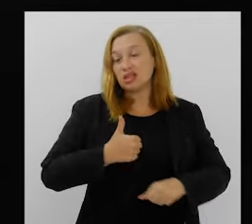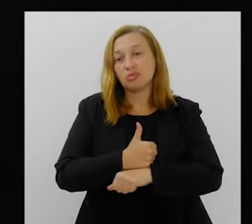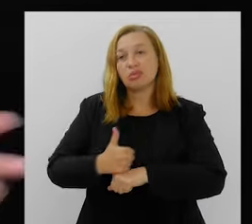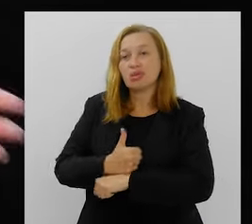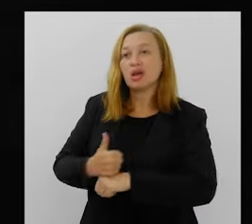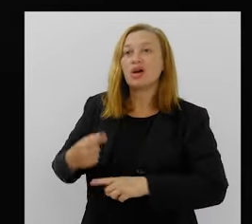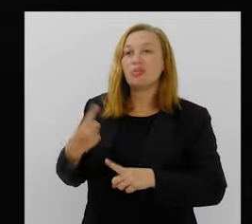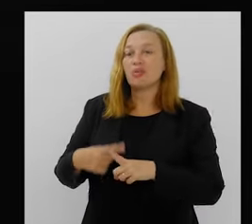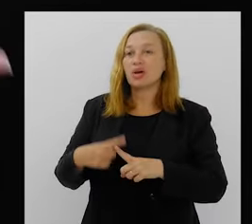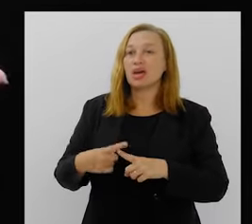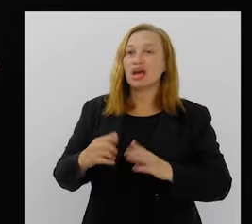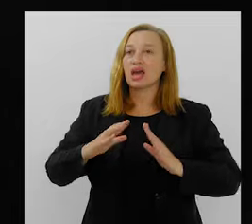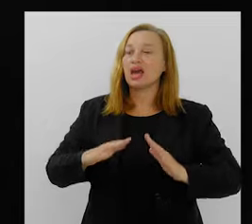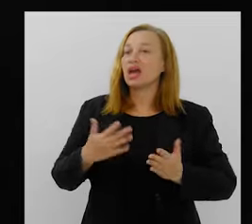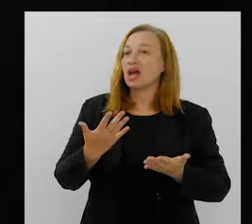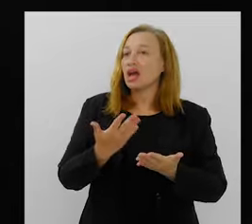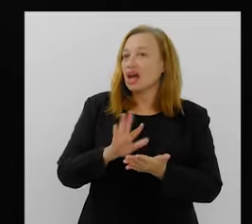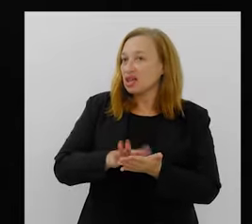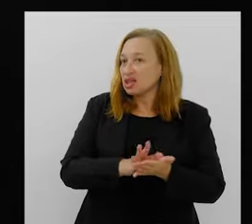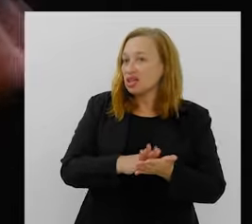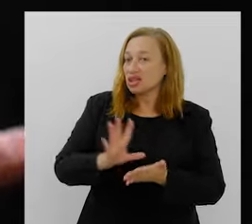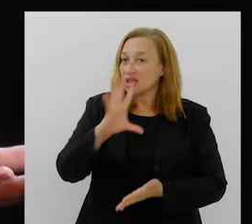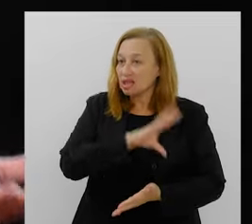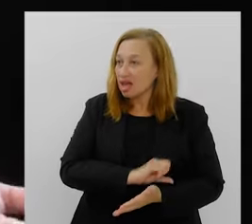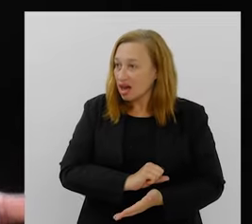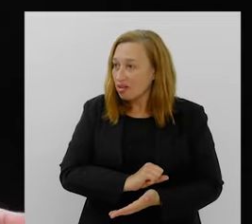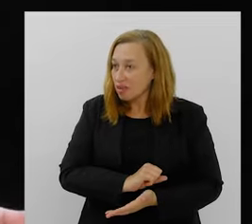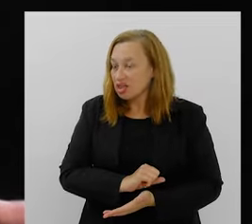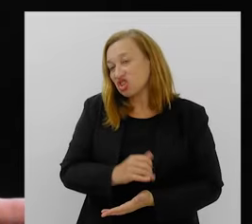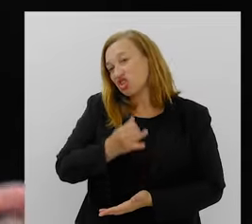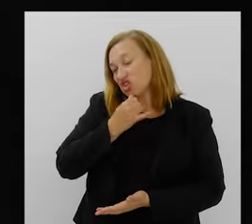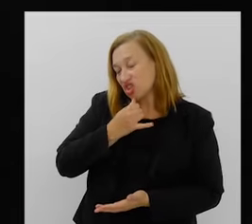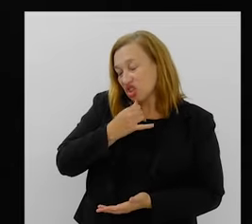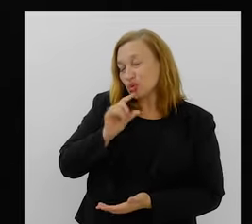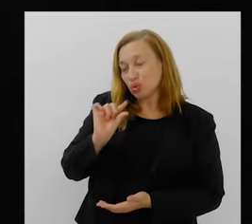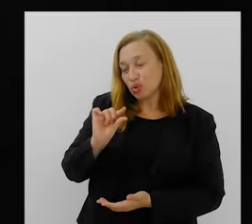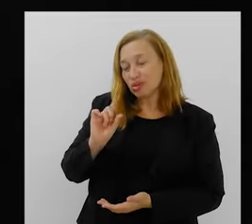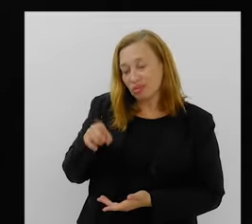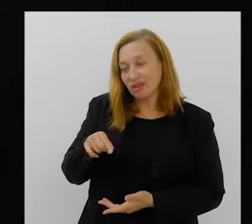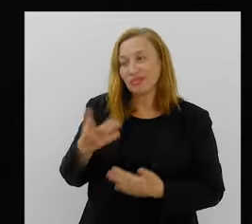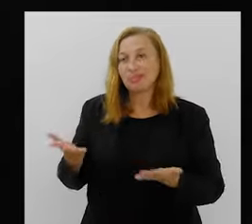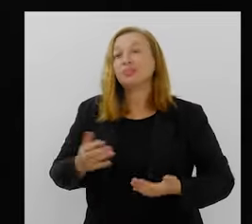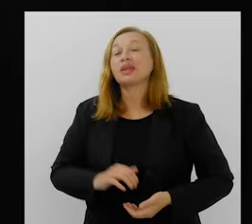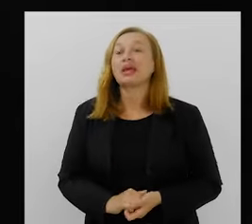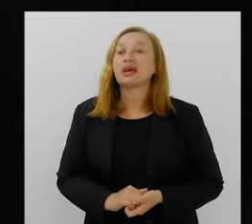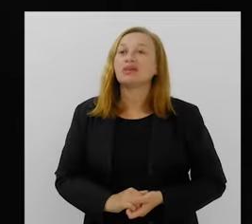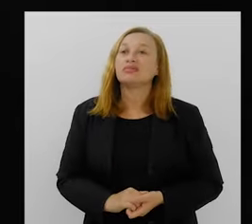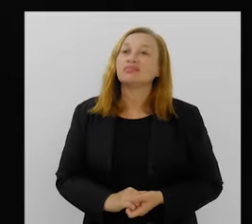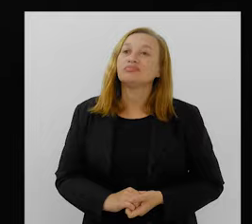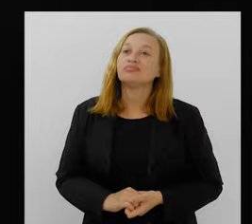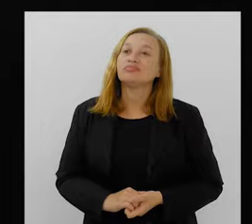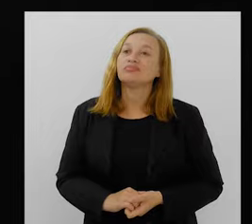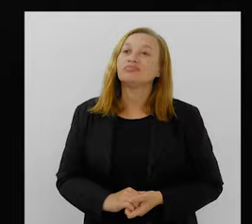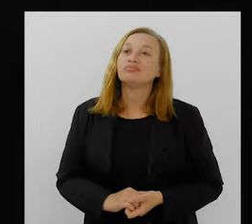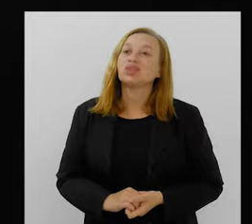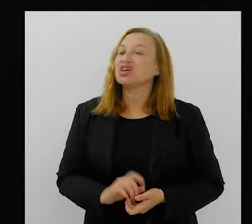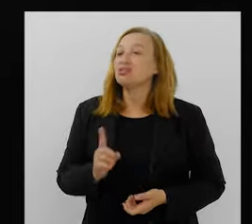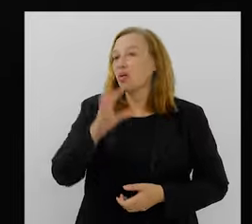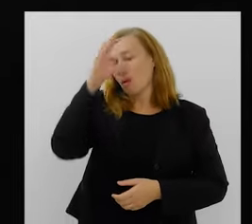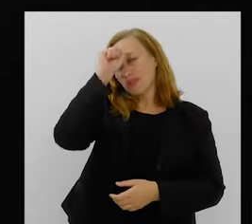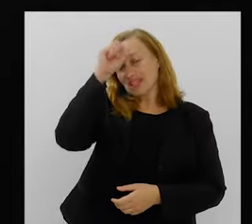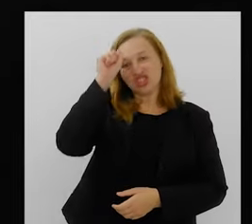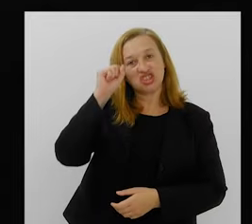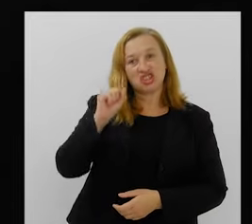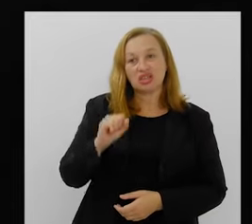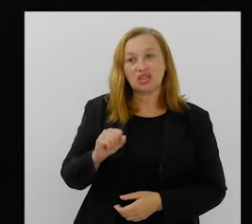Porque a escola que a gente ama, a gente só se decepciona com o a gente ama, né? É assim que funciona. E aí eu não